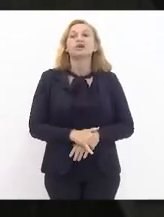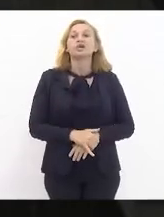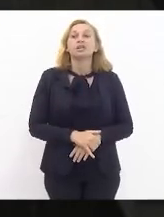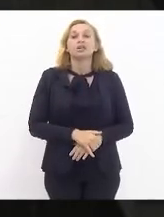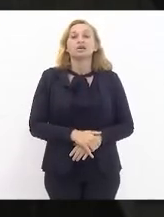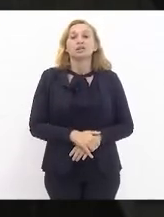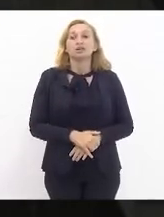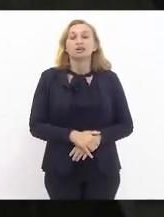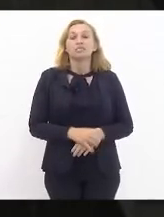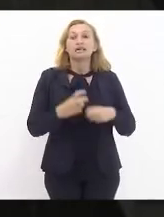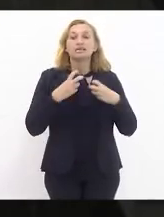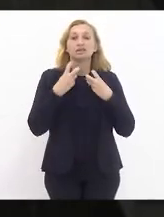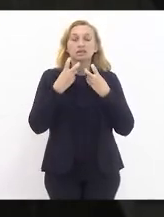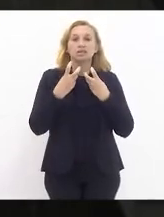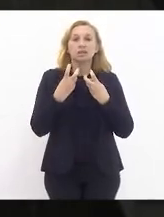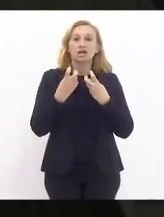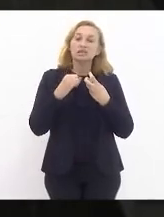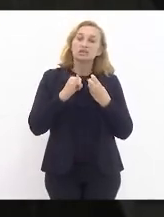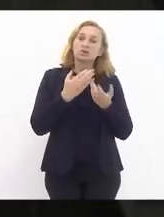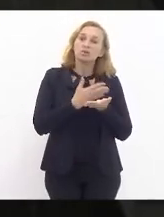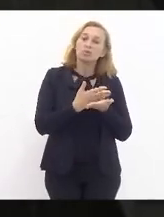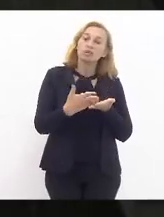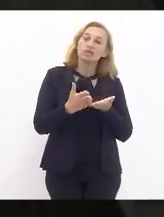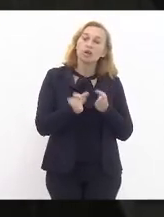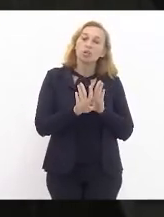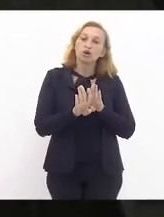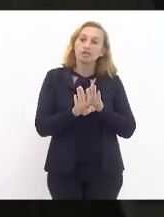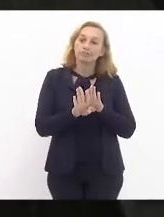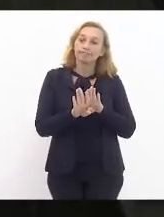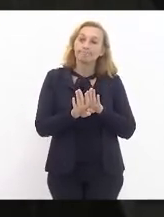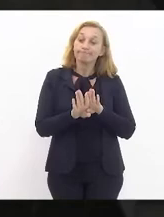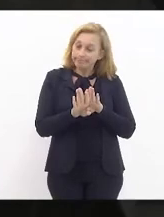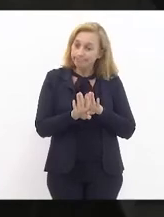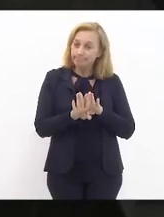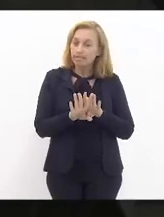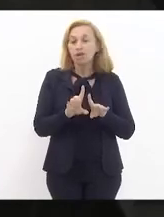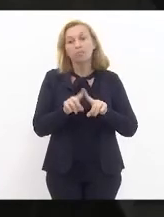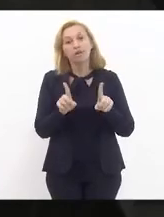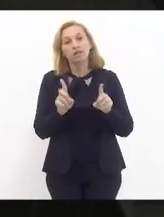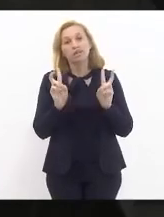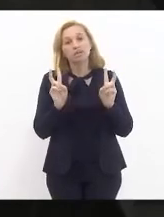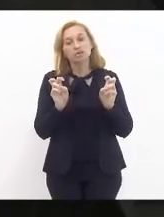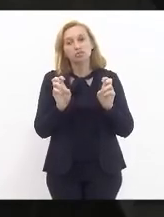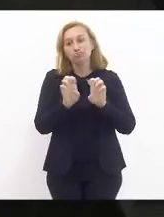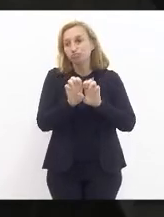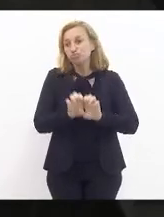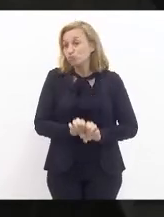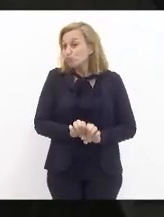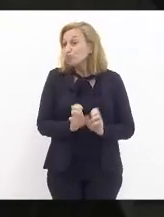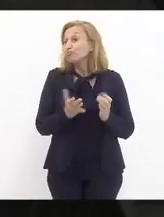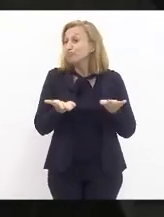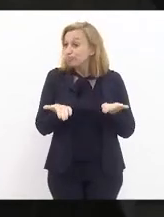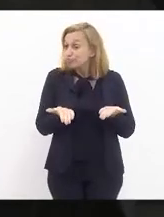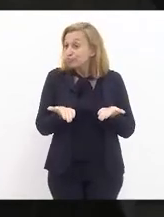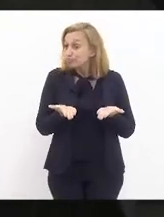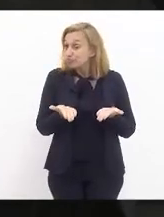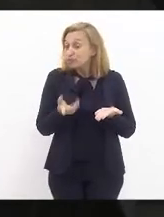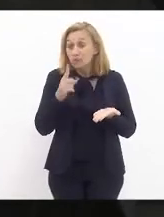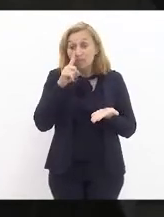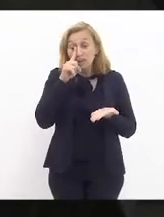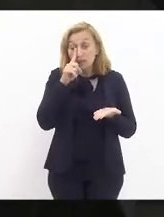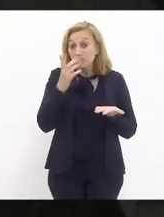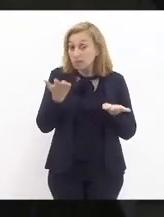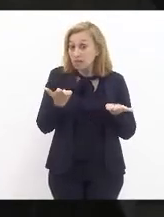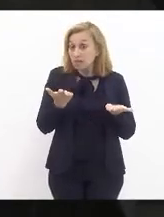para gritar se aquilo começar a fechar. Mas essa é uma questão estruturante que coloca em vista